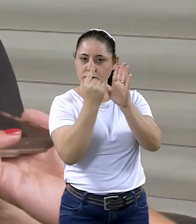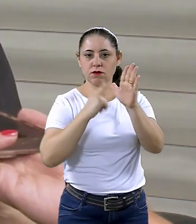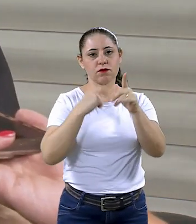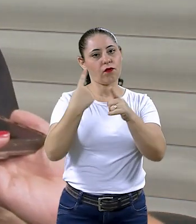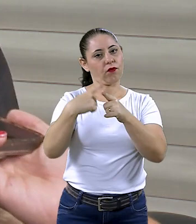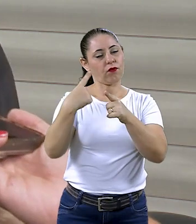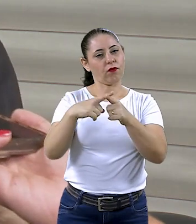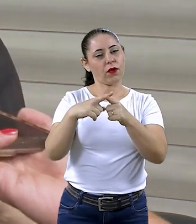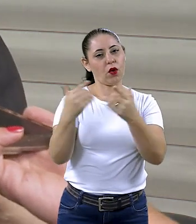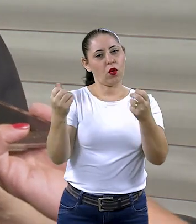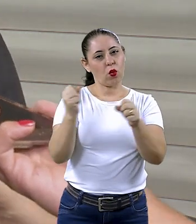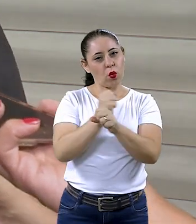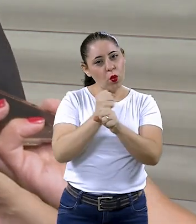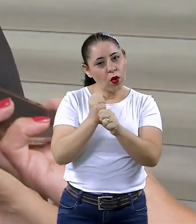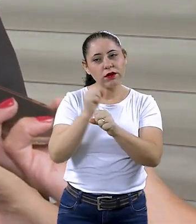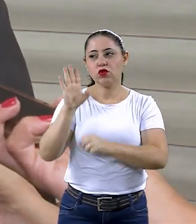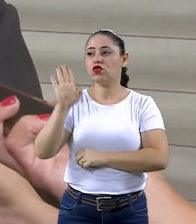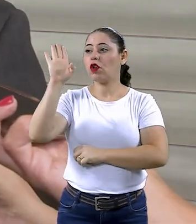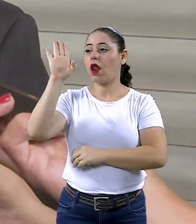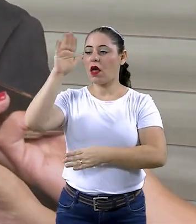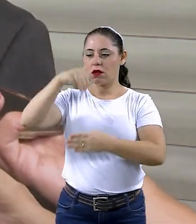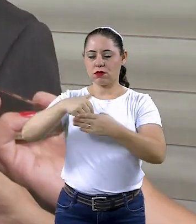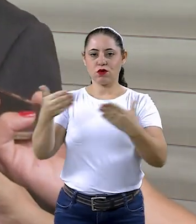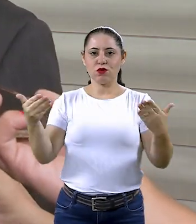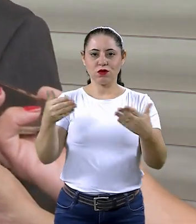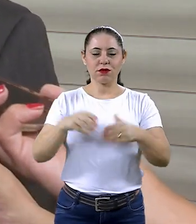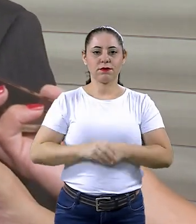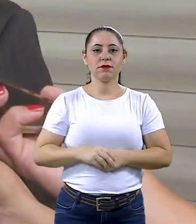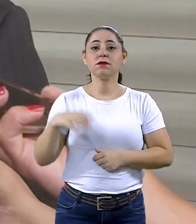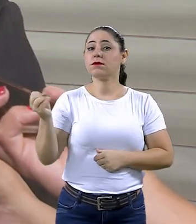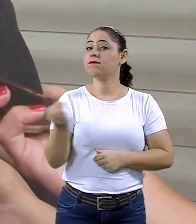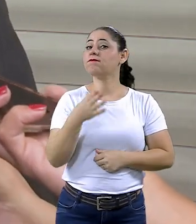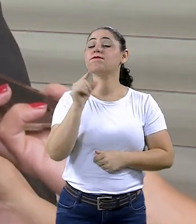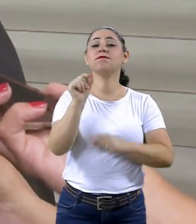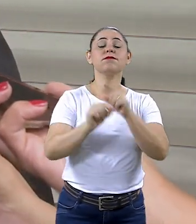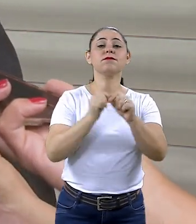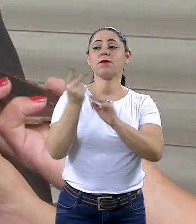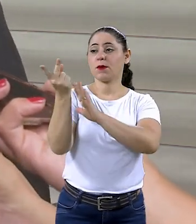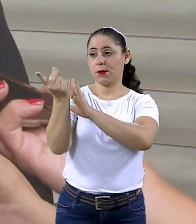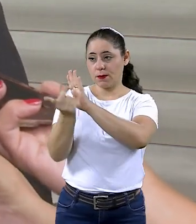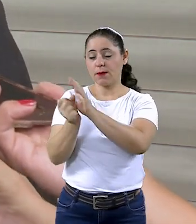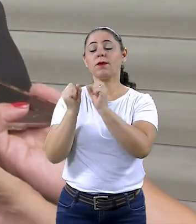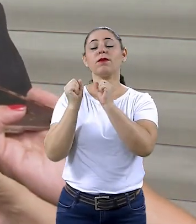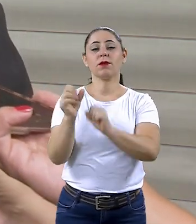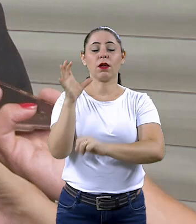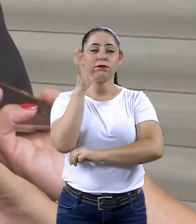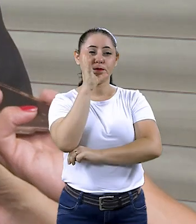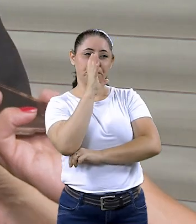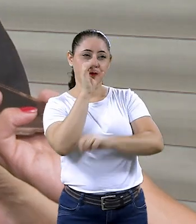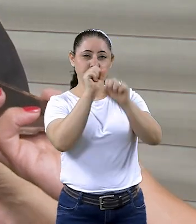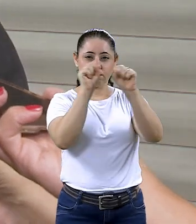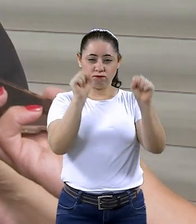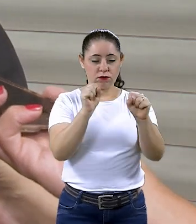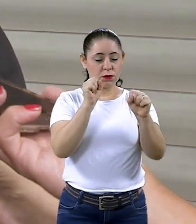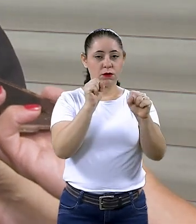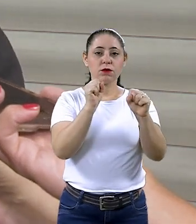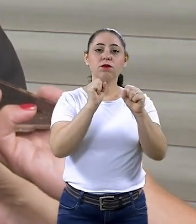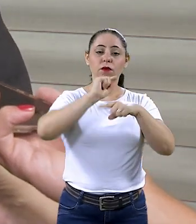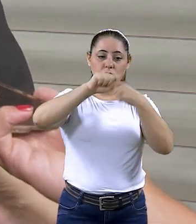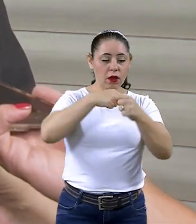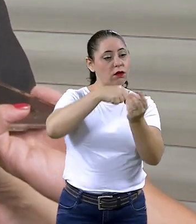prazos legais para ser cumpridos, em razão de nós vivermos o ano eleitoral, e a novidade é que essas emendas poderão ser